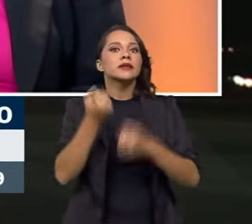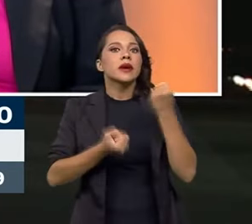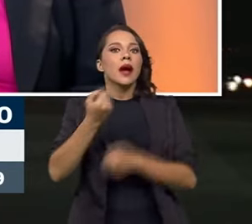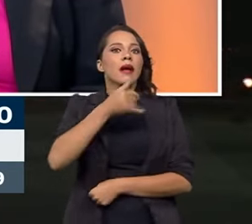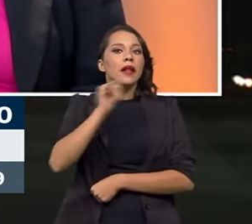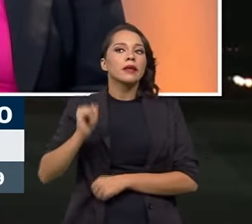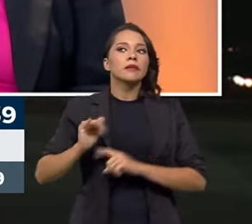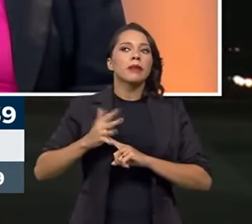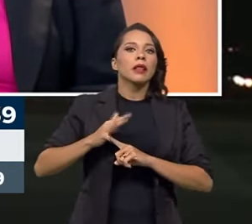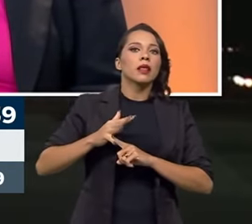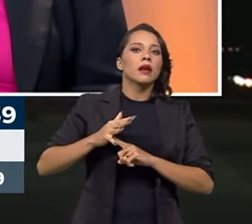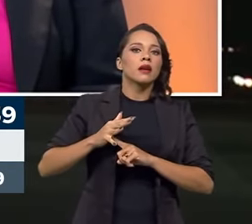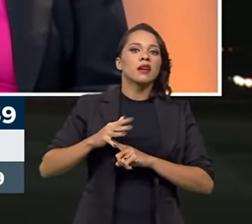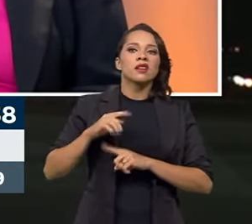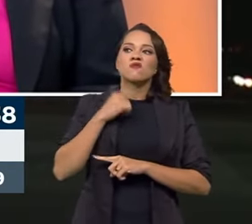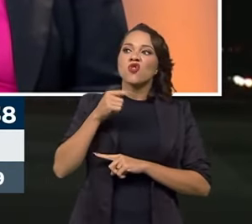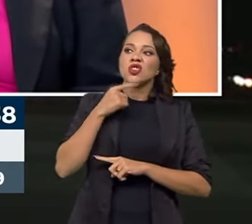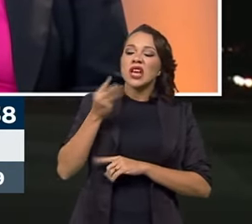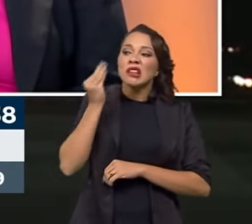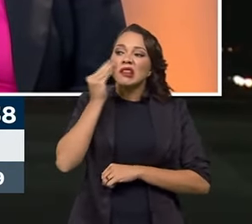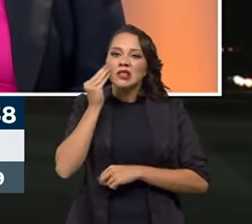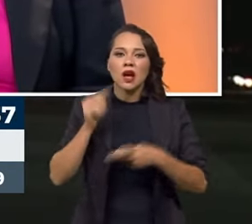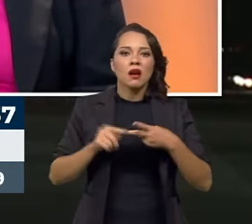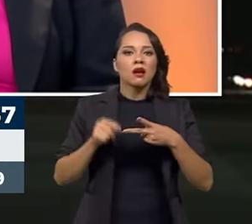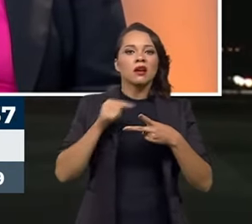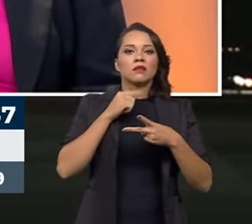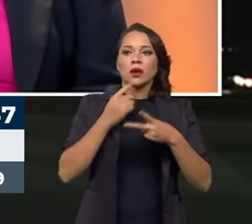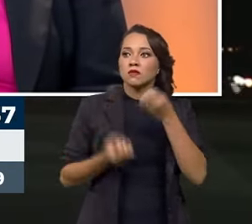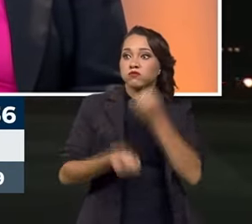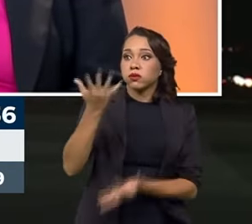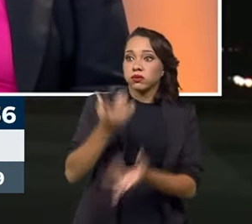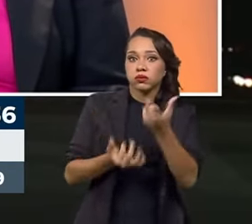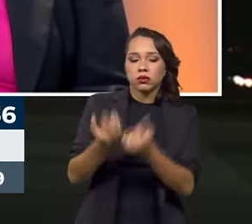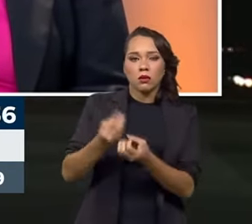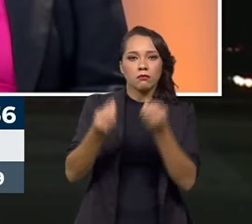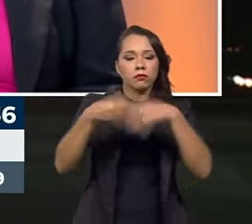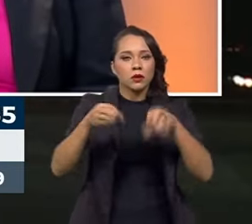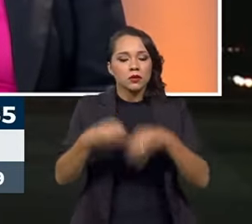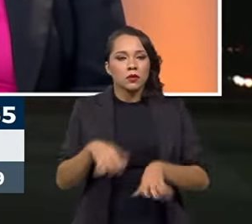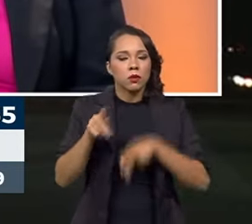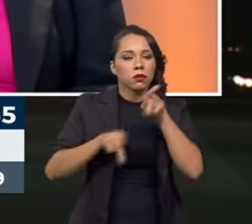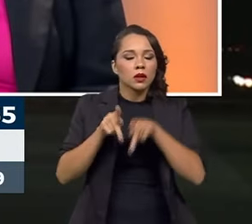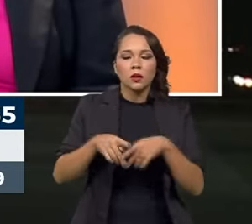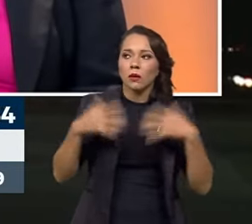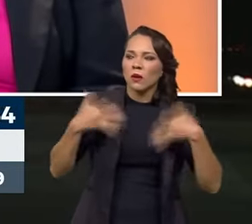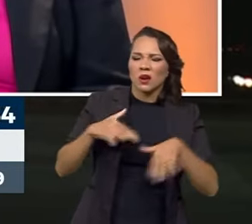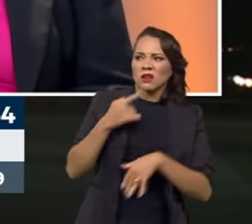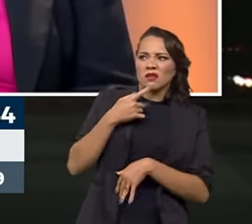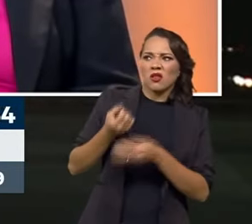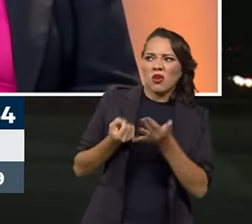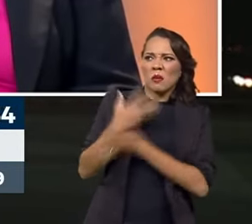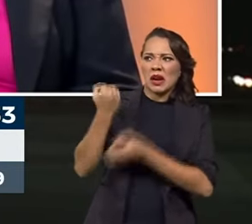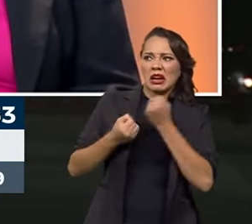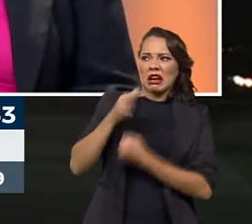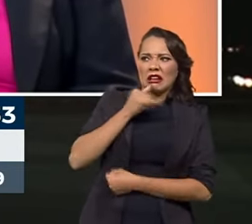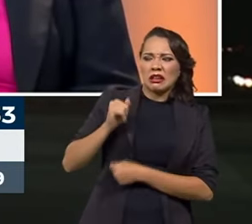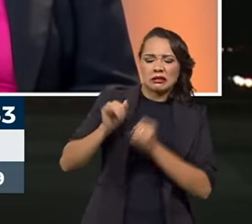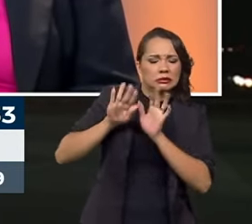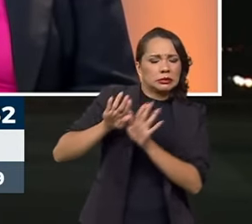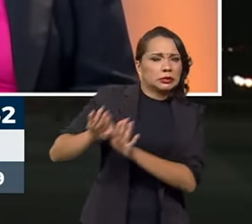baterias aqui que você não tem capacidade de testar, geram incêndios, geram danos, a população vai chegar, eu não vou comprar esse carro elétrico,